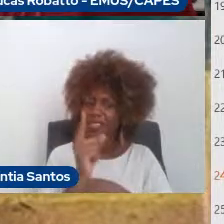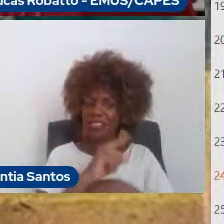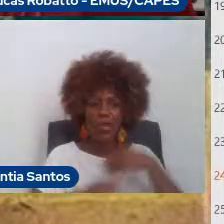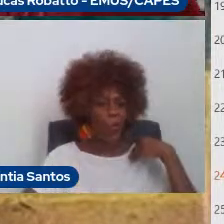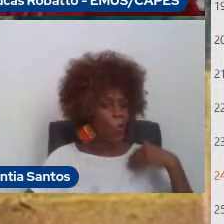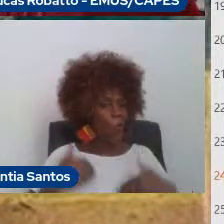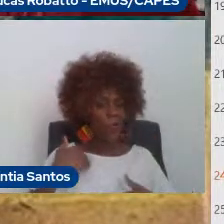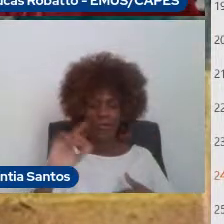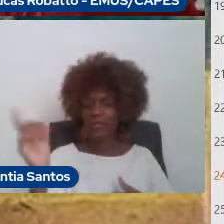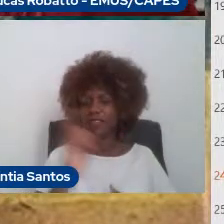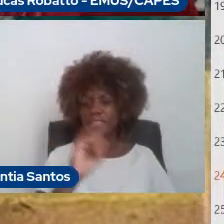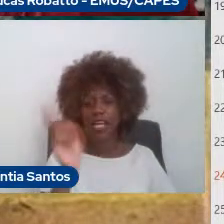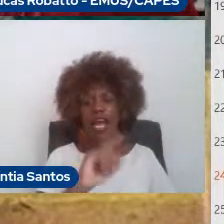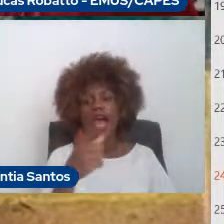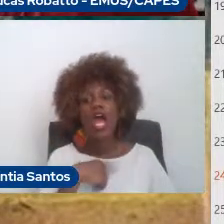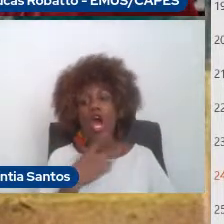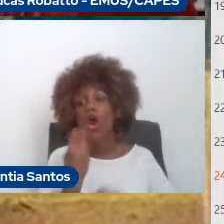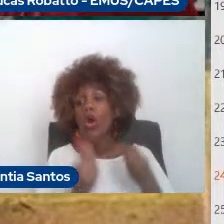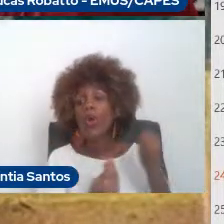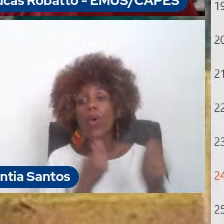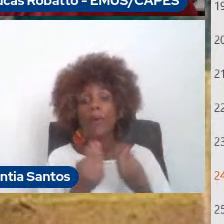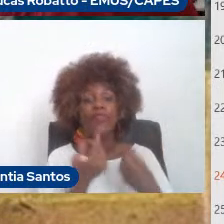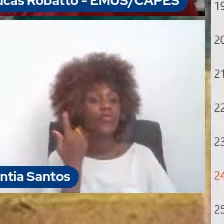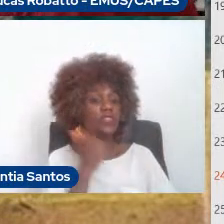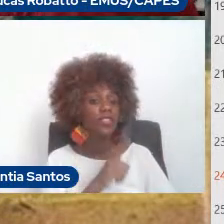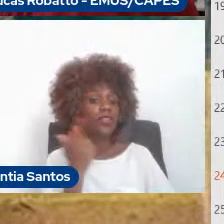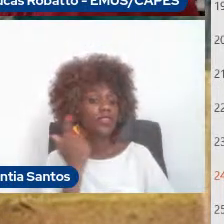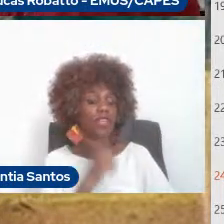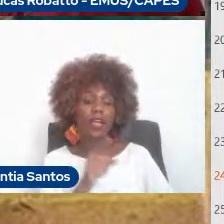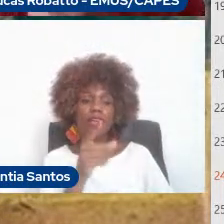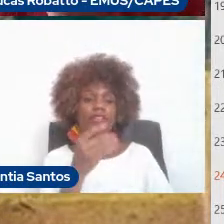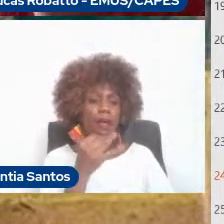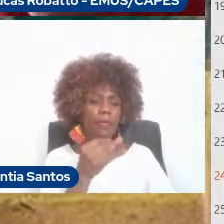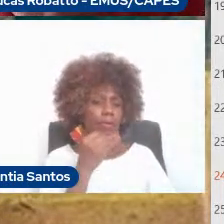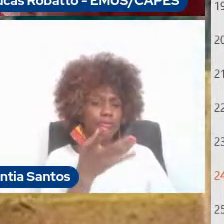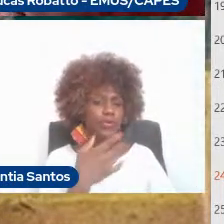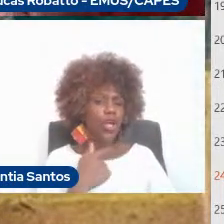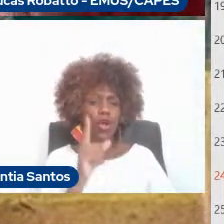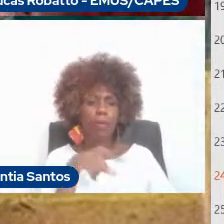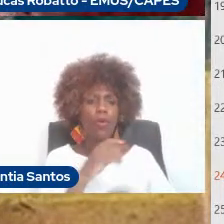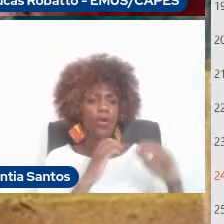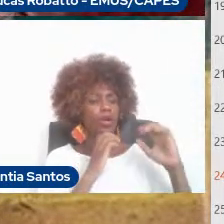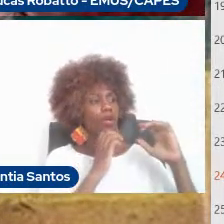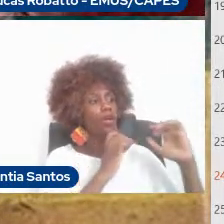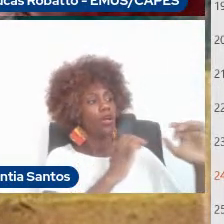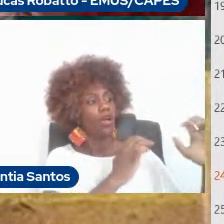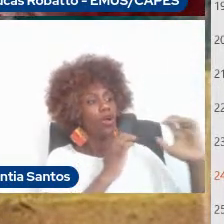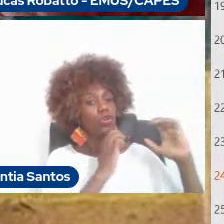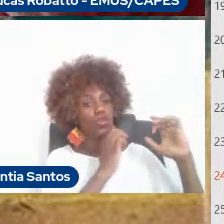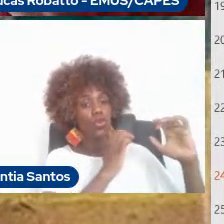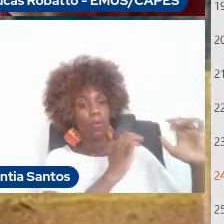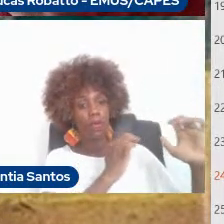Sim, uma maneira de você atingir uma, por exemplo, no meu instrumento, que é lateral,